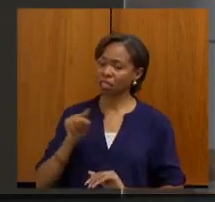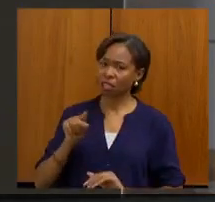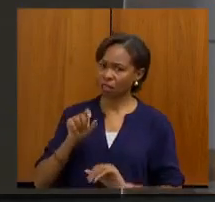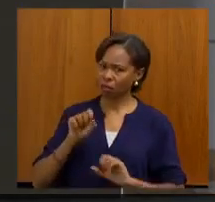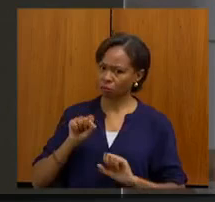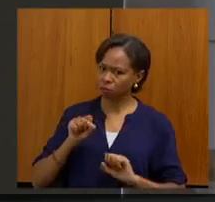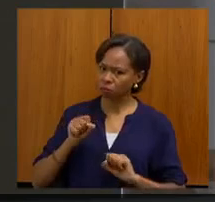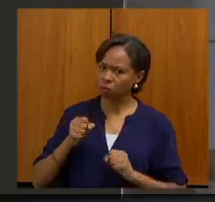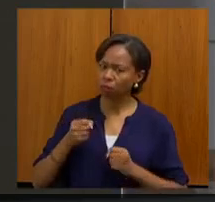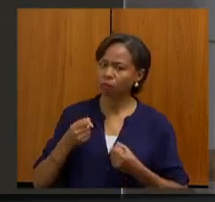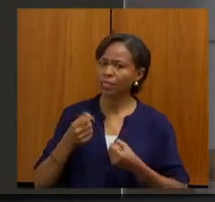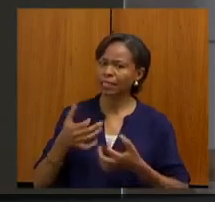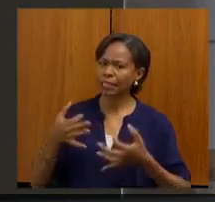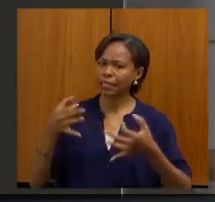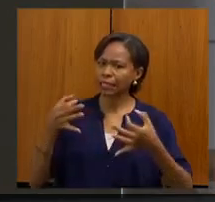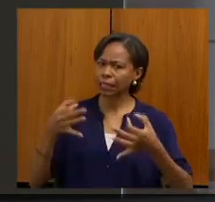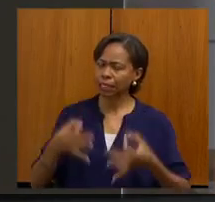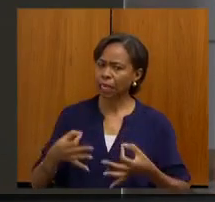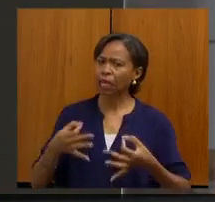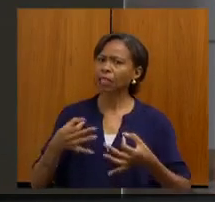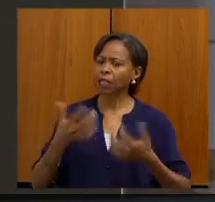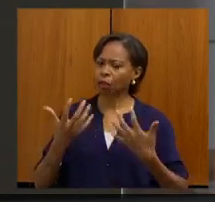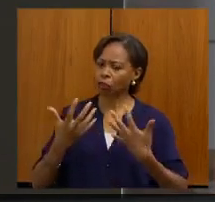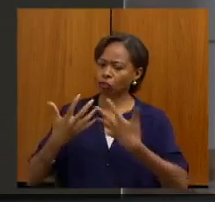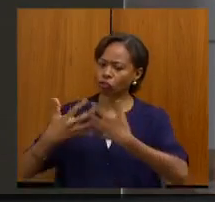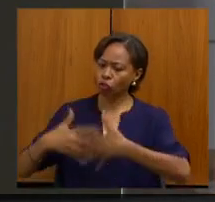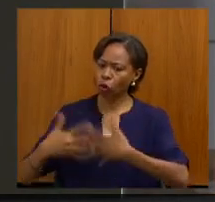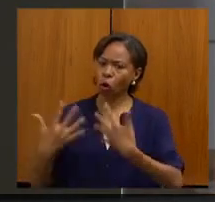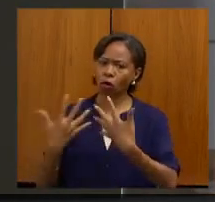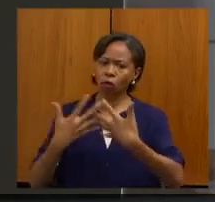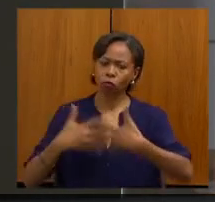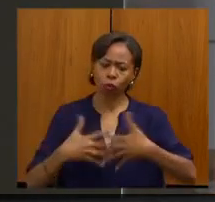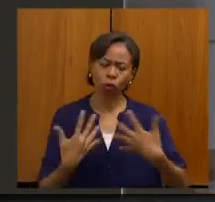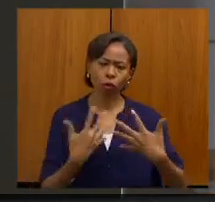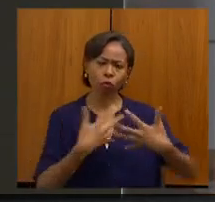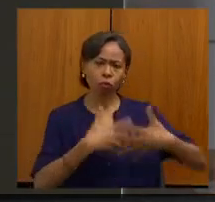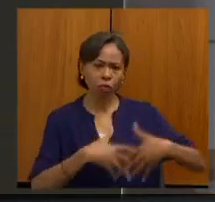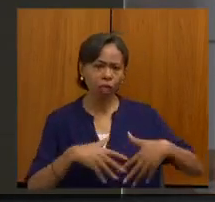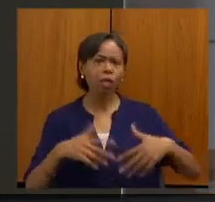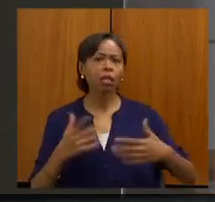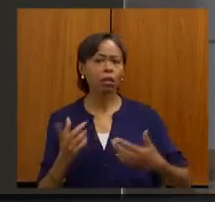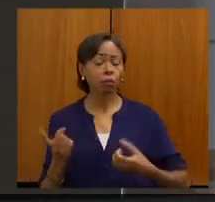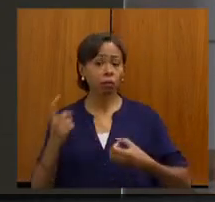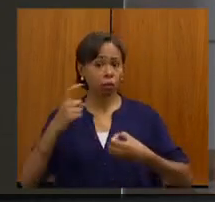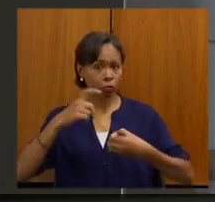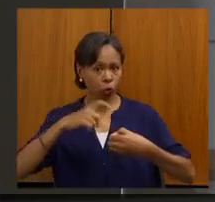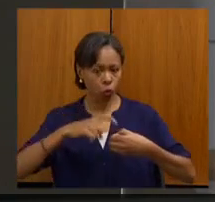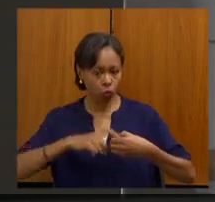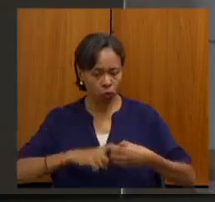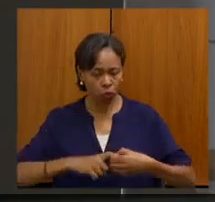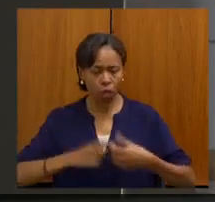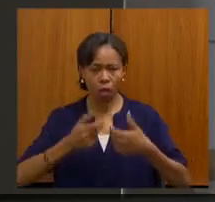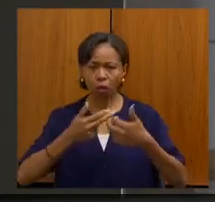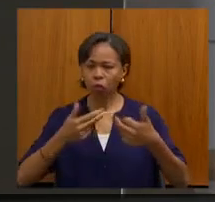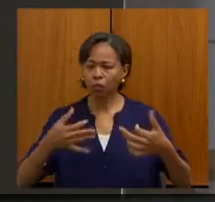fidedigno, que as coisas estão funcionando, que as coisas vão funcionar e que as coisas vão ser devolvidas ao cidadão.